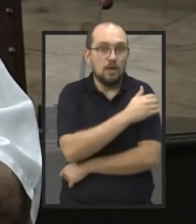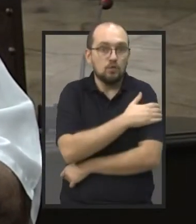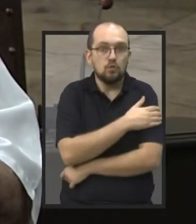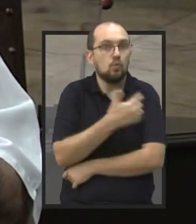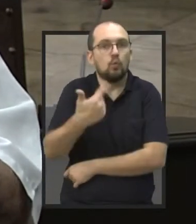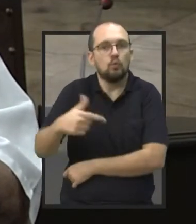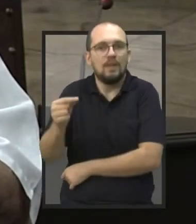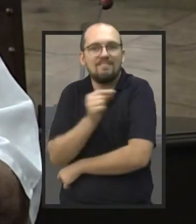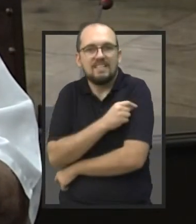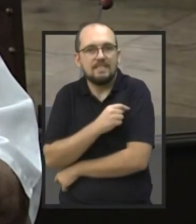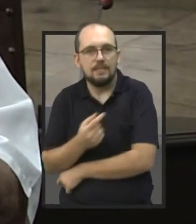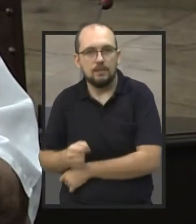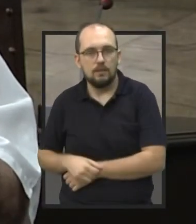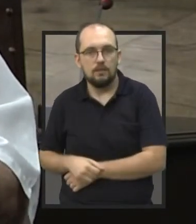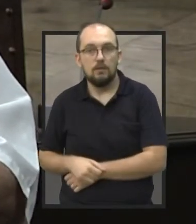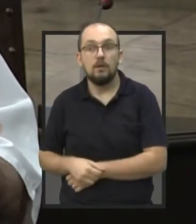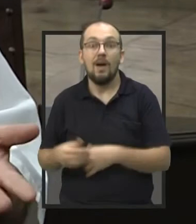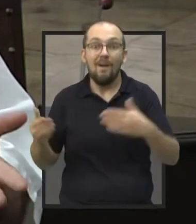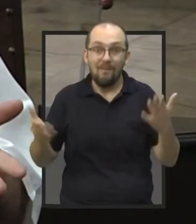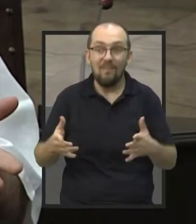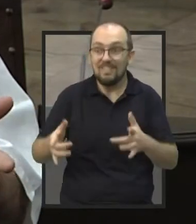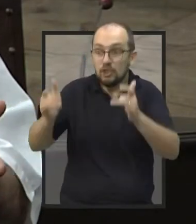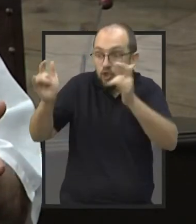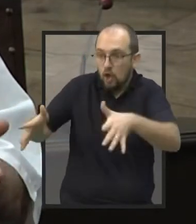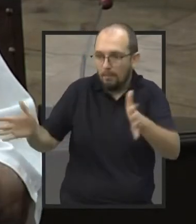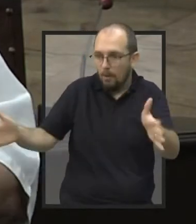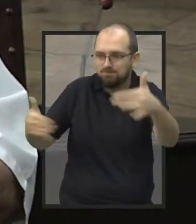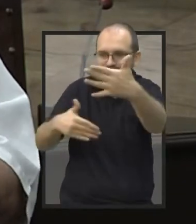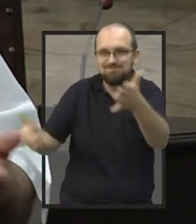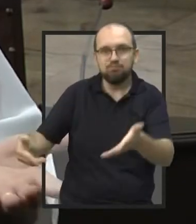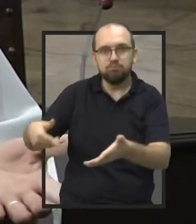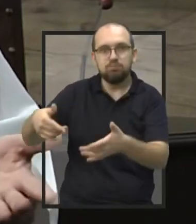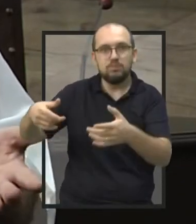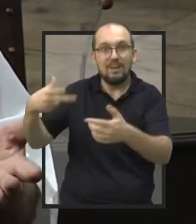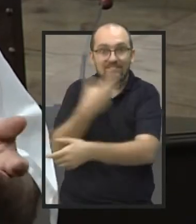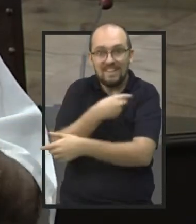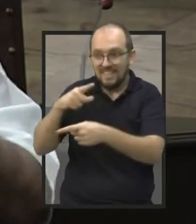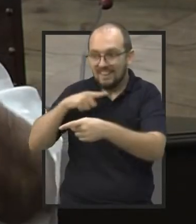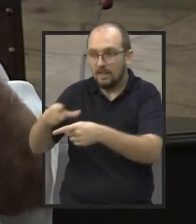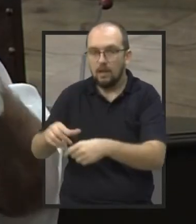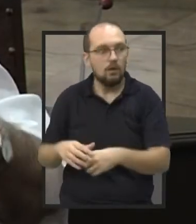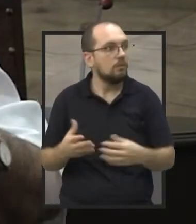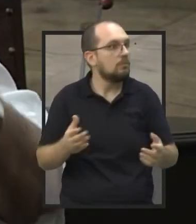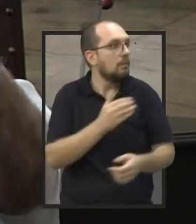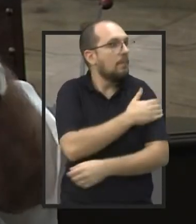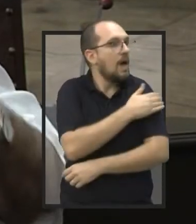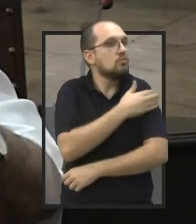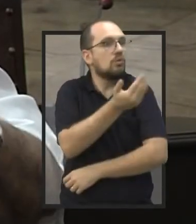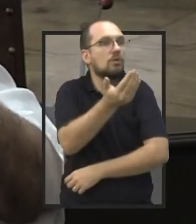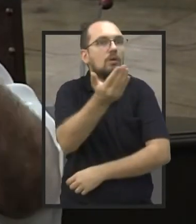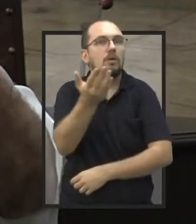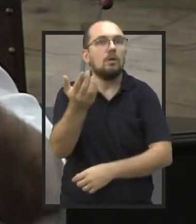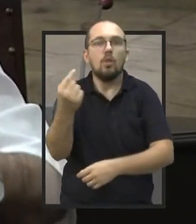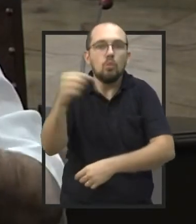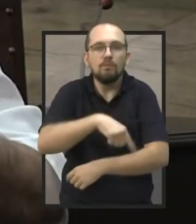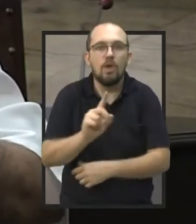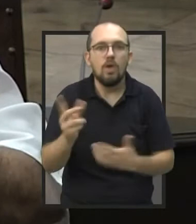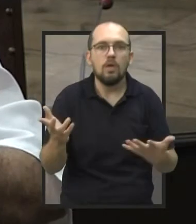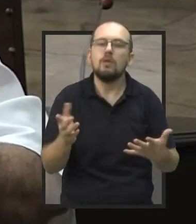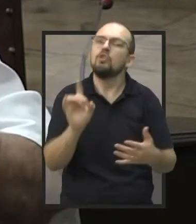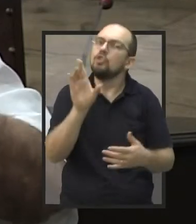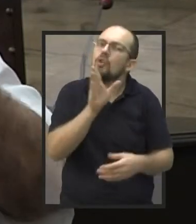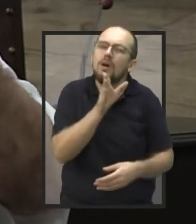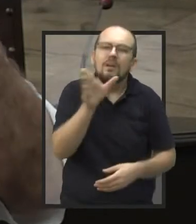sobrando vacina e não tem braço para tomar a vacina. Então, é só passar lá, tomar a